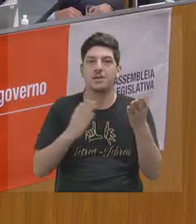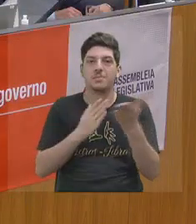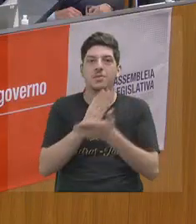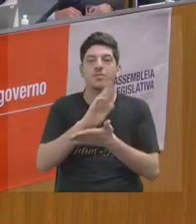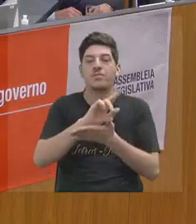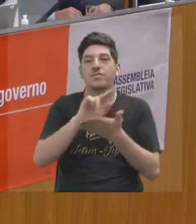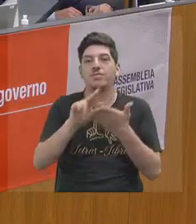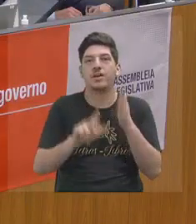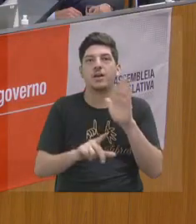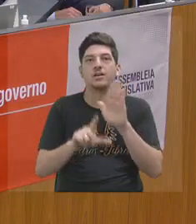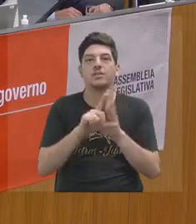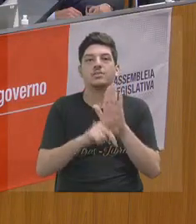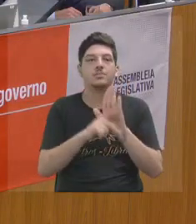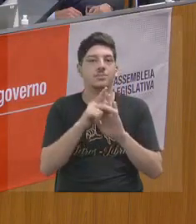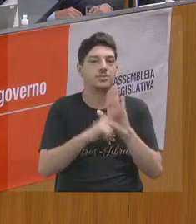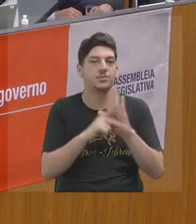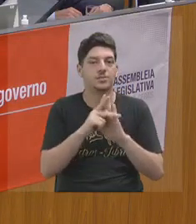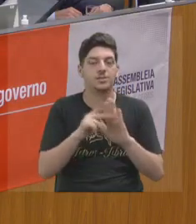projetos que ajudam nisso.